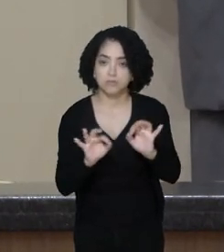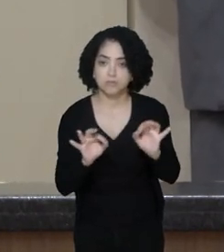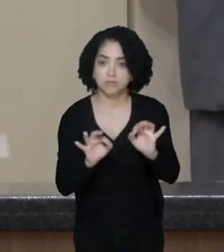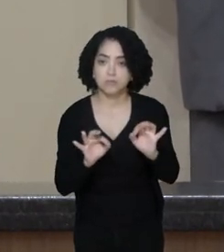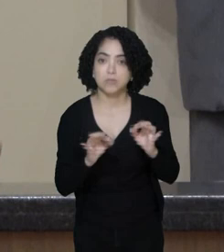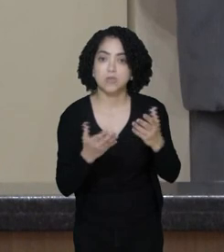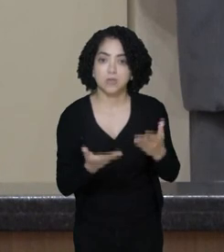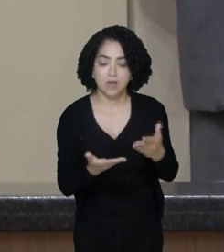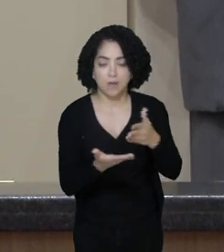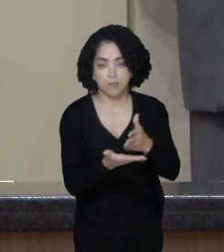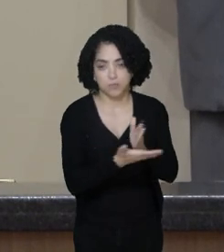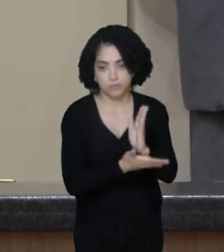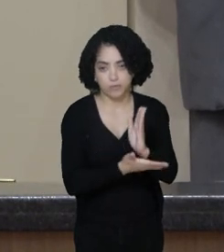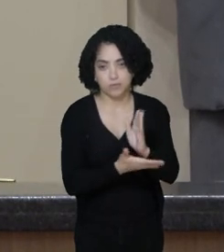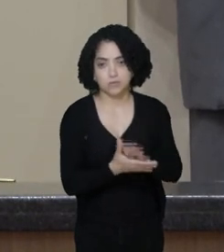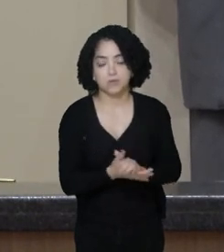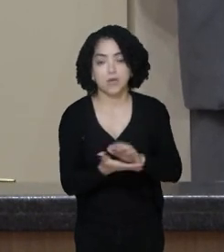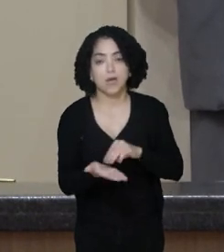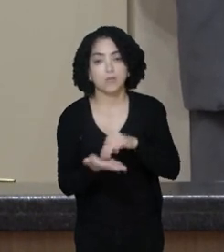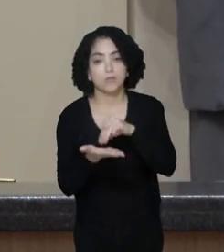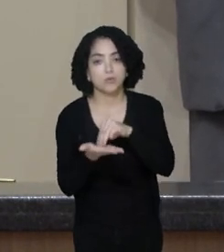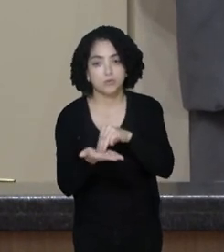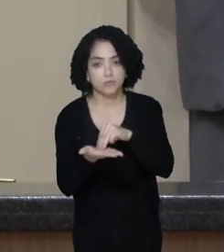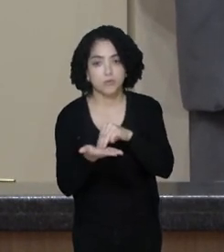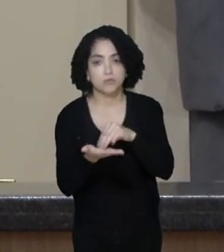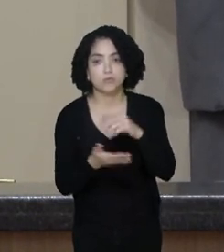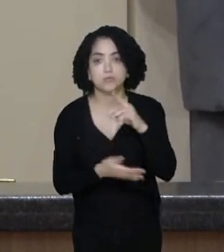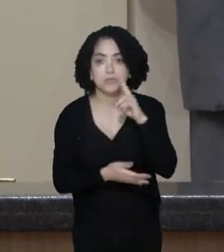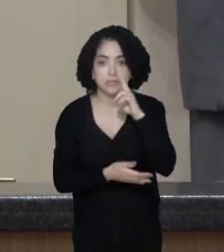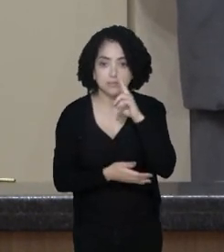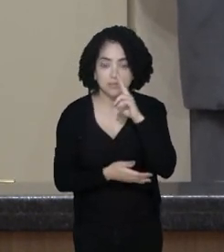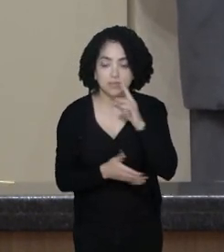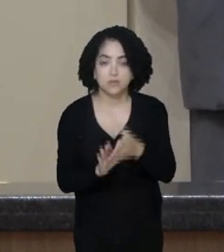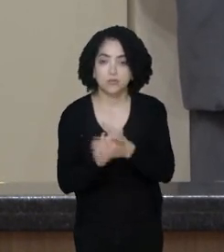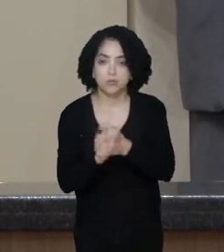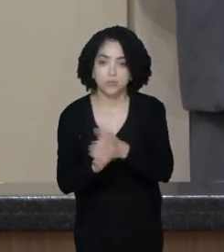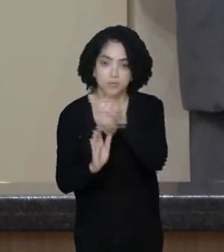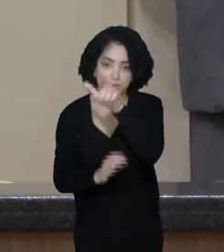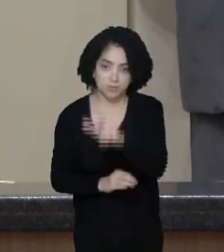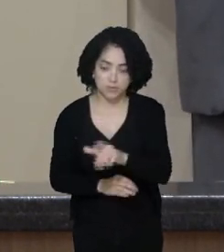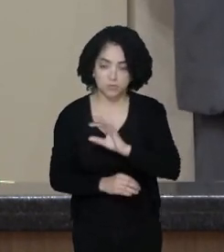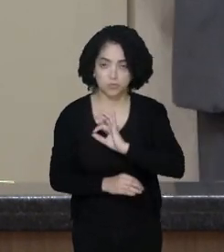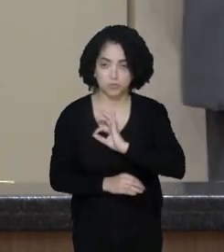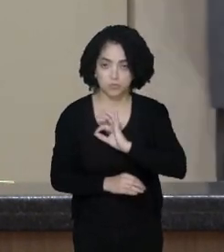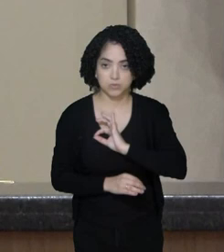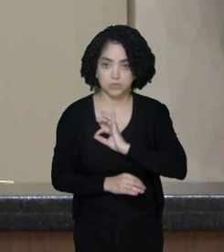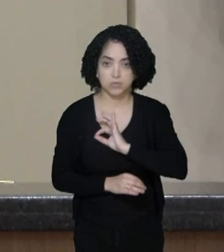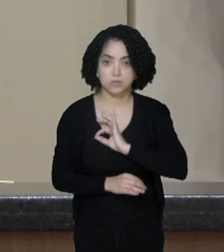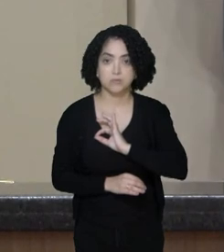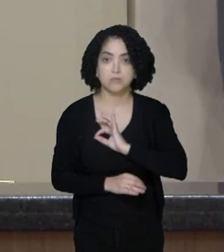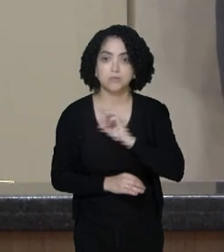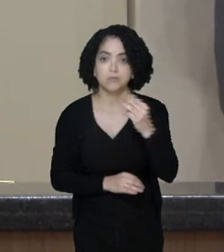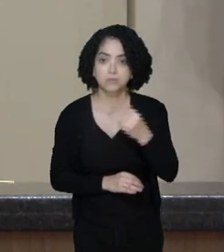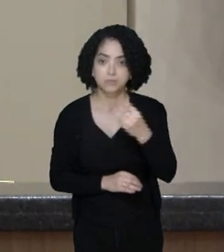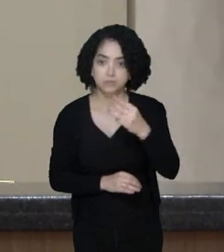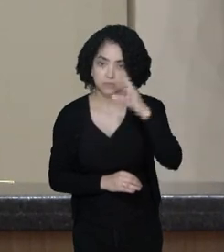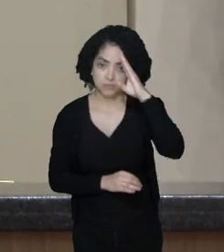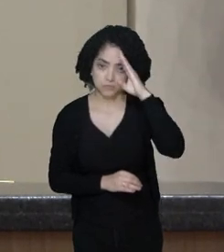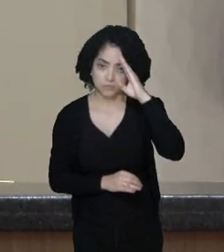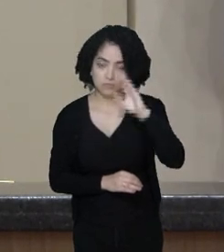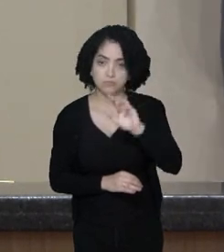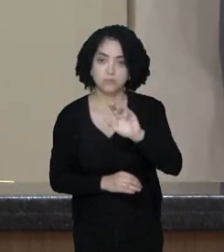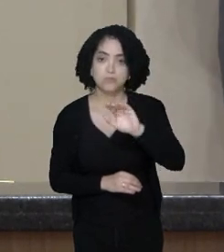está aprovado. A moção do deputado Nazareno Martins, cumprimentando o policial militar, terceiro sargento Giovanni